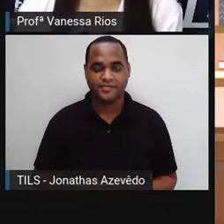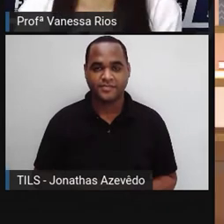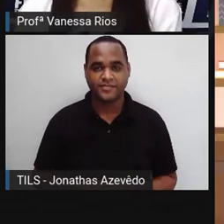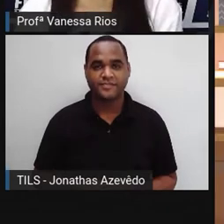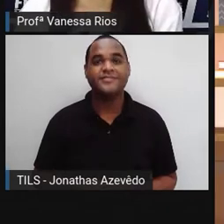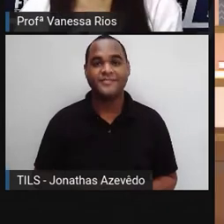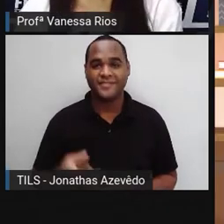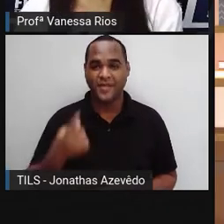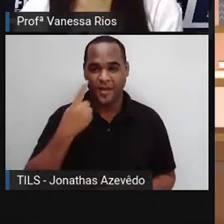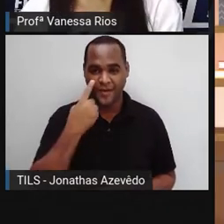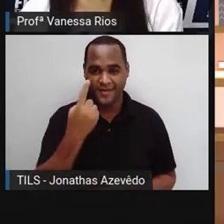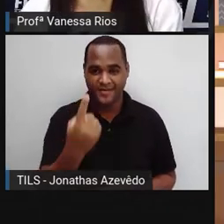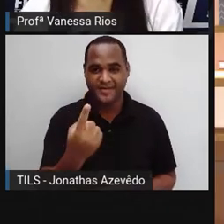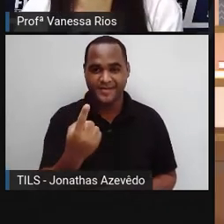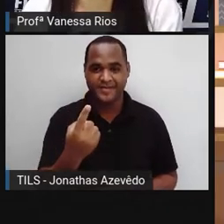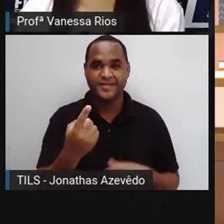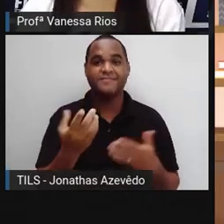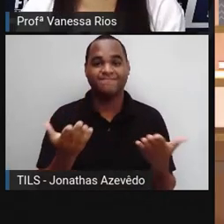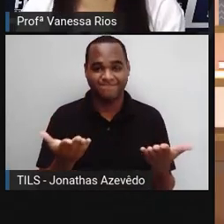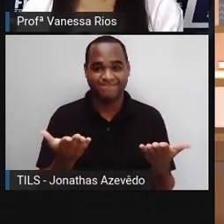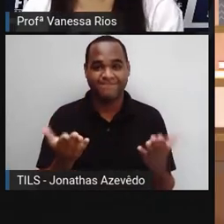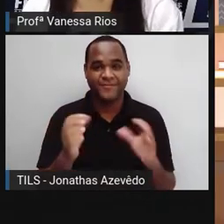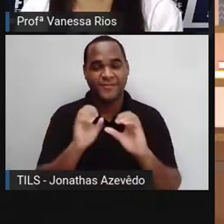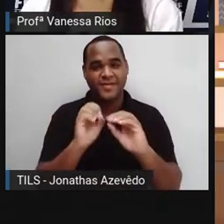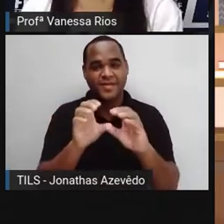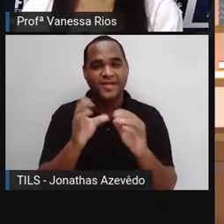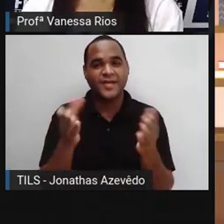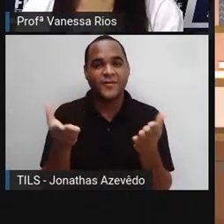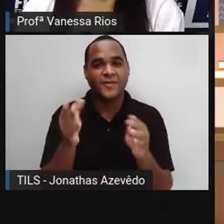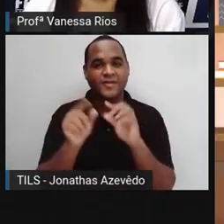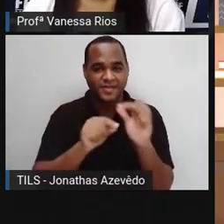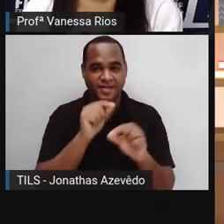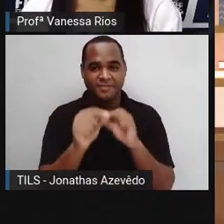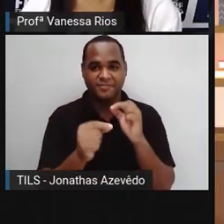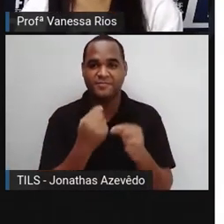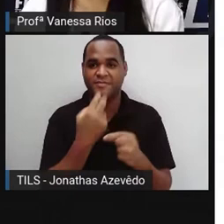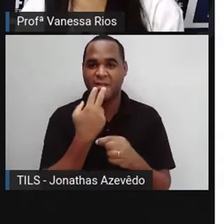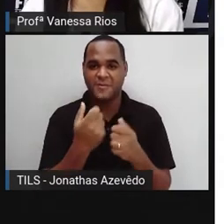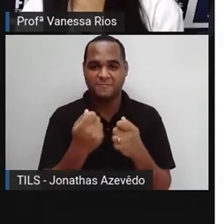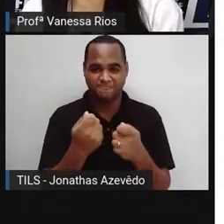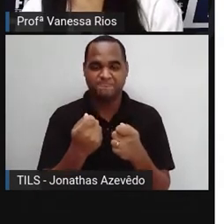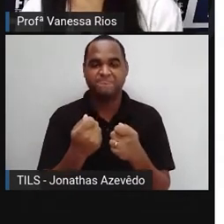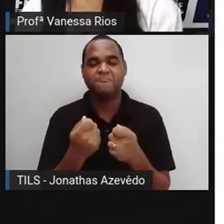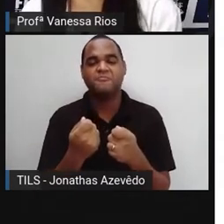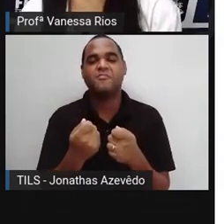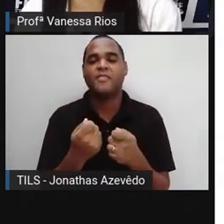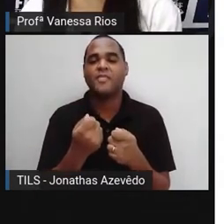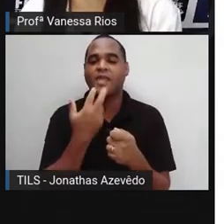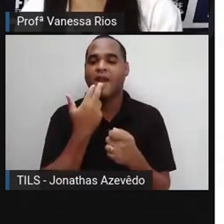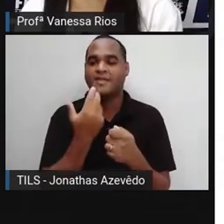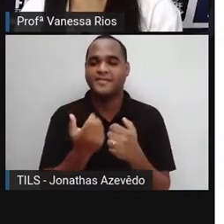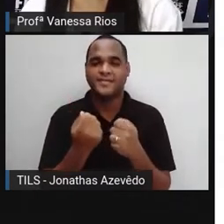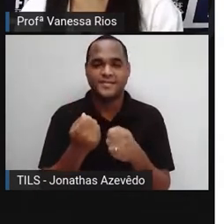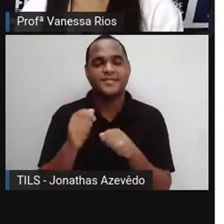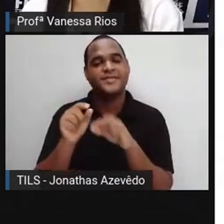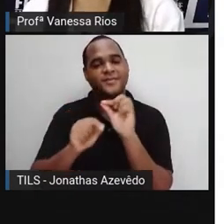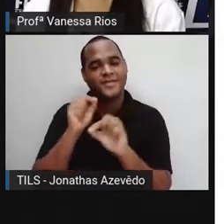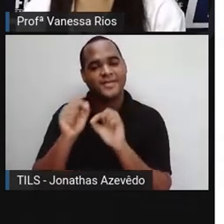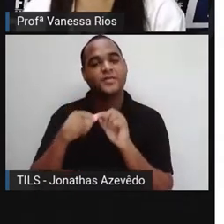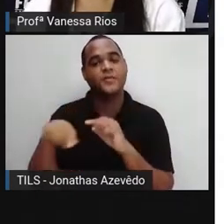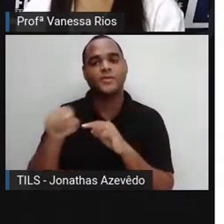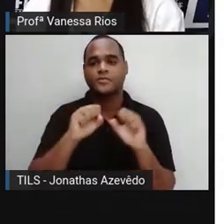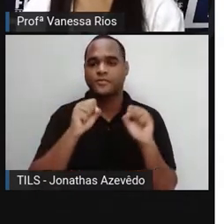Olhem só, turma, nossa aula agora é de linguagens e nesta aula de linguagens nós vamos